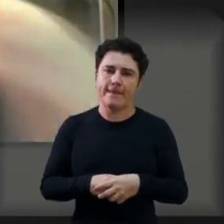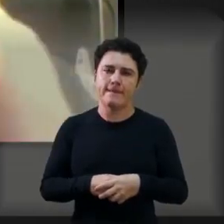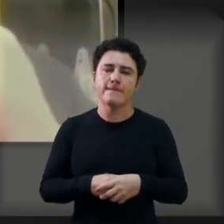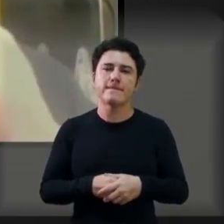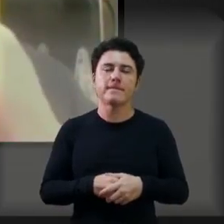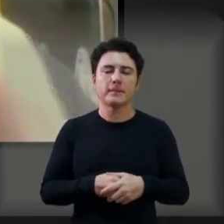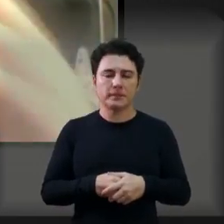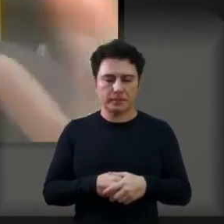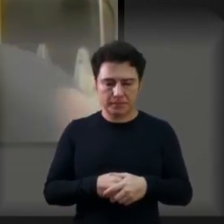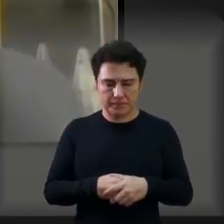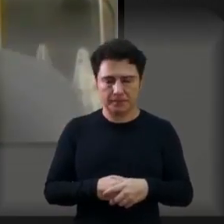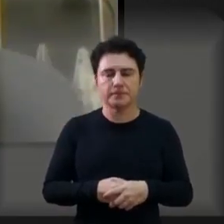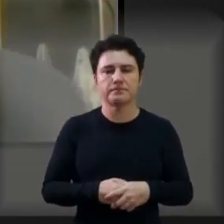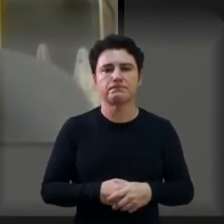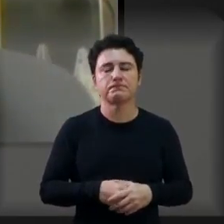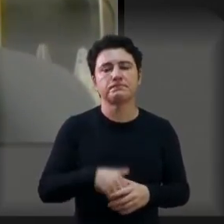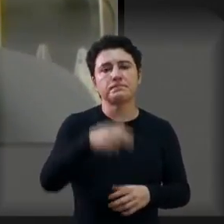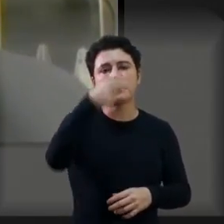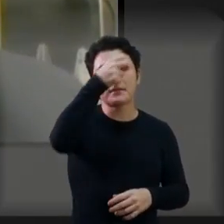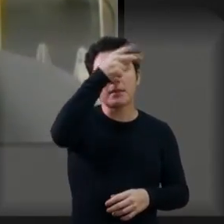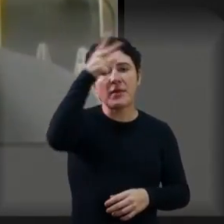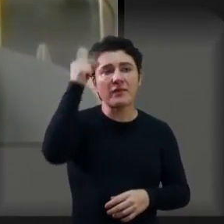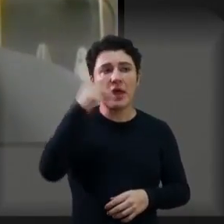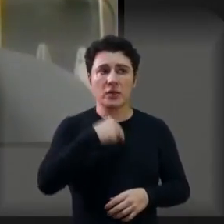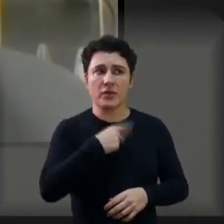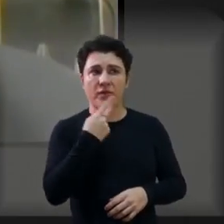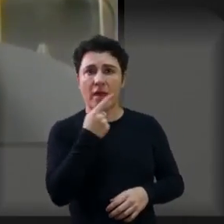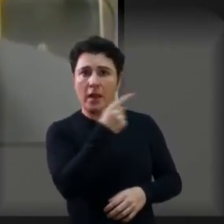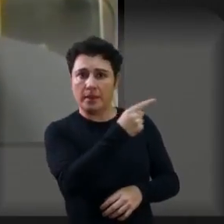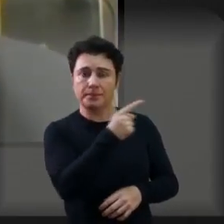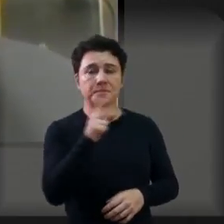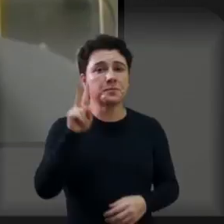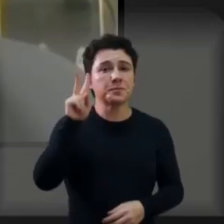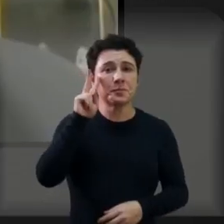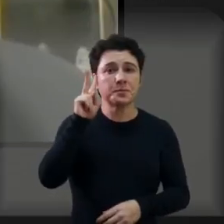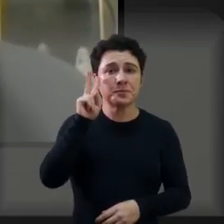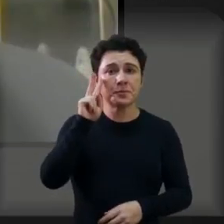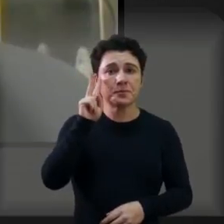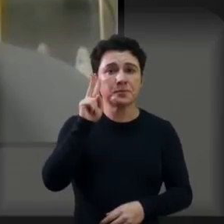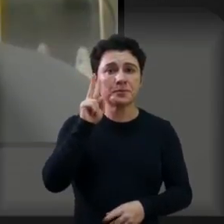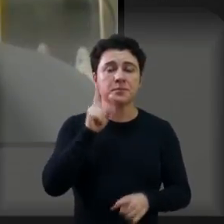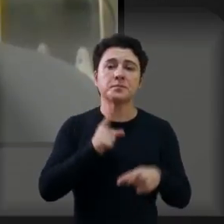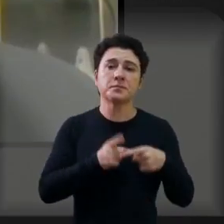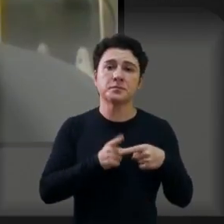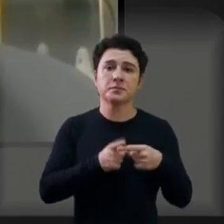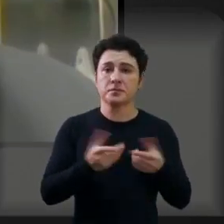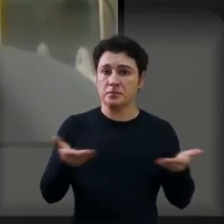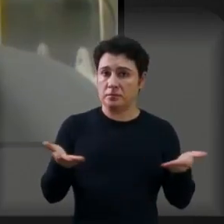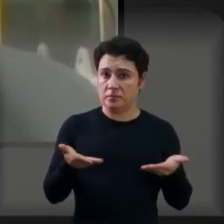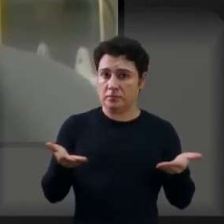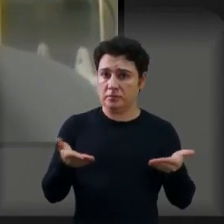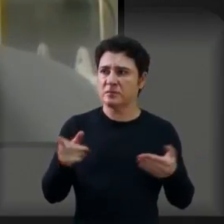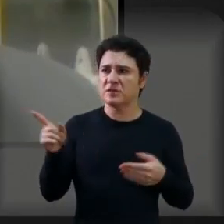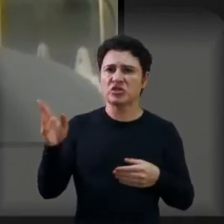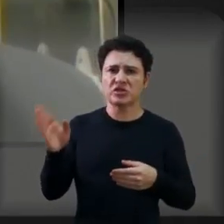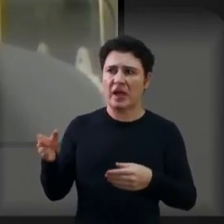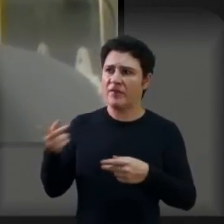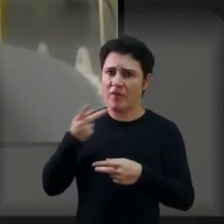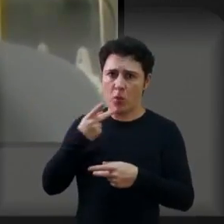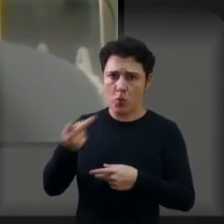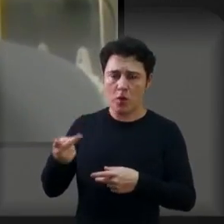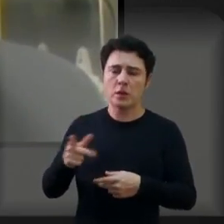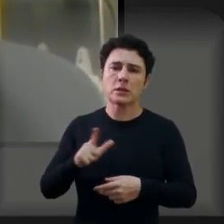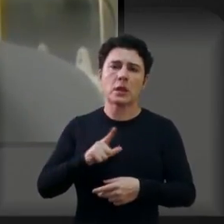Também falei com o prefeito, na manhã dessa segunda, a gente vive, infelizmente, como foi relatado aqui, esse